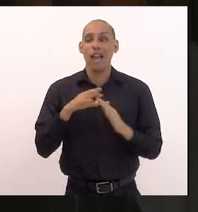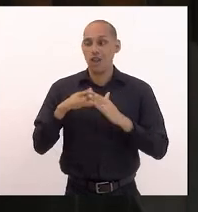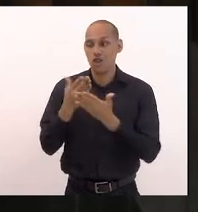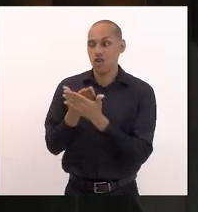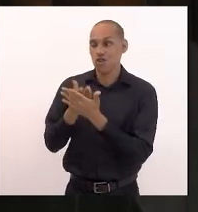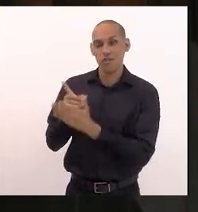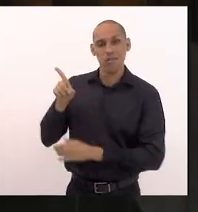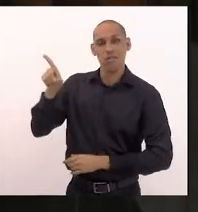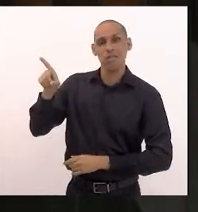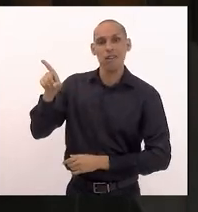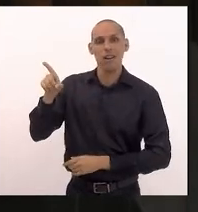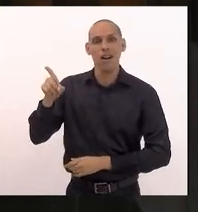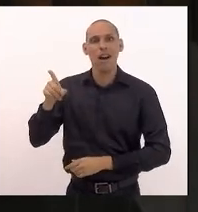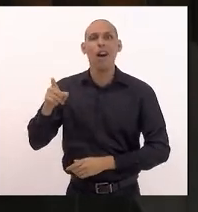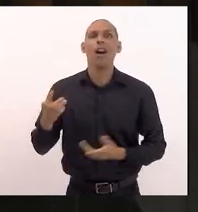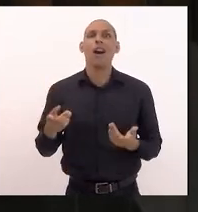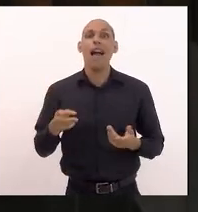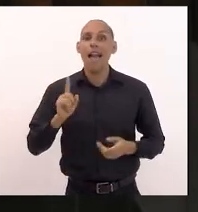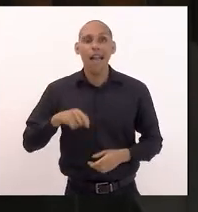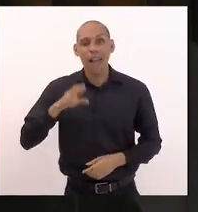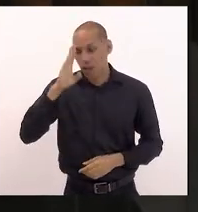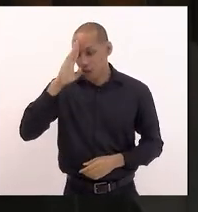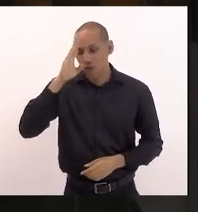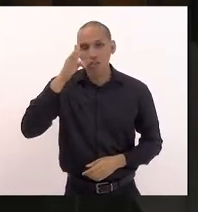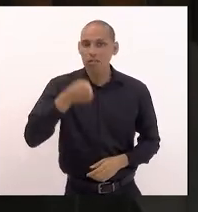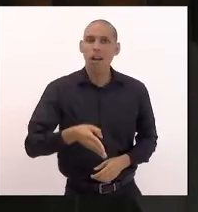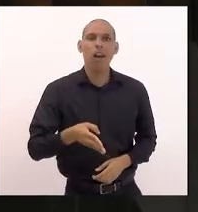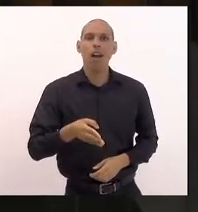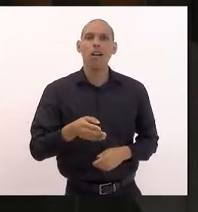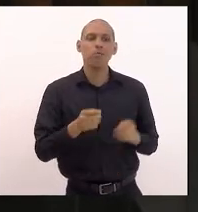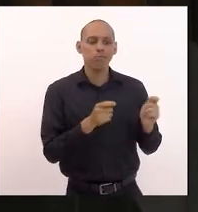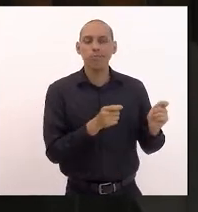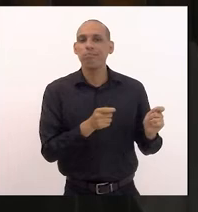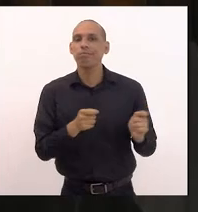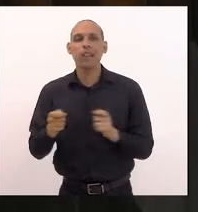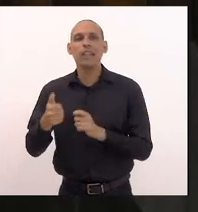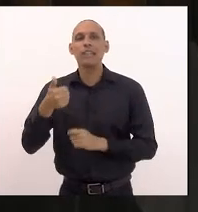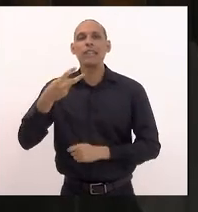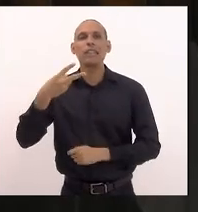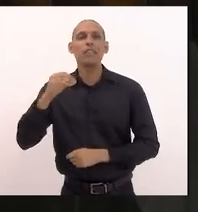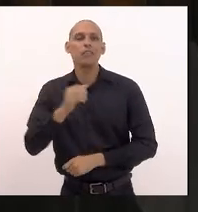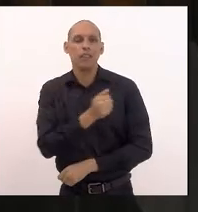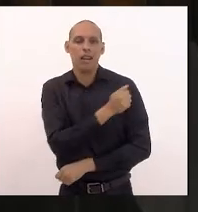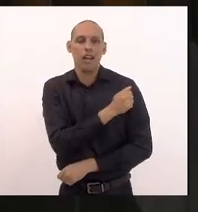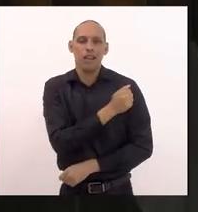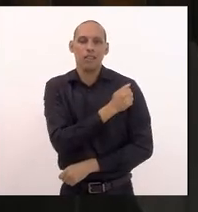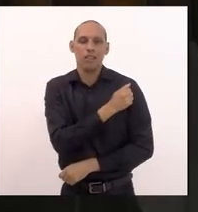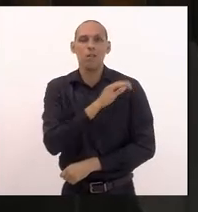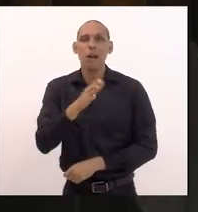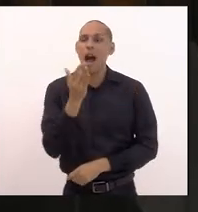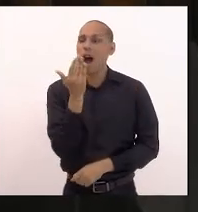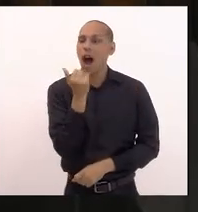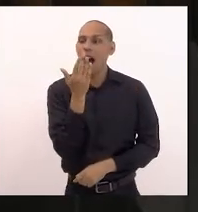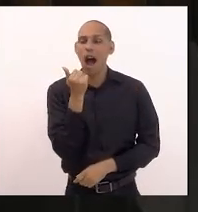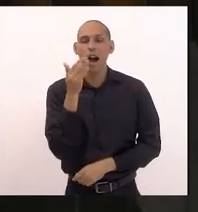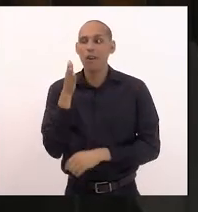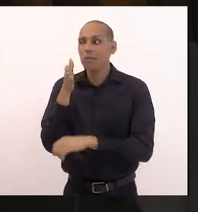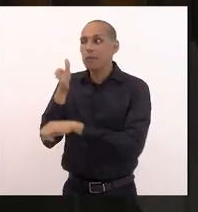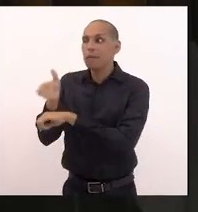funciona de forma integral tem 120 alunos e a merenda ainda não chegou